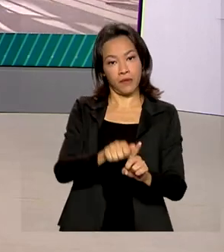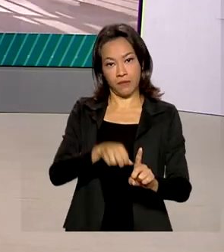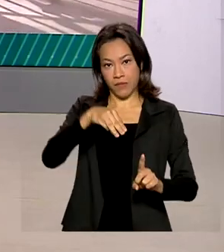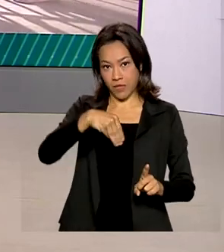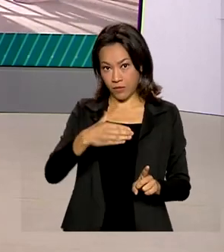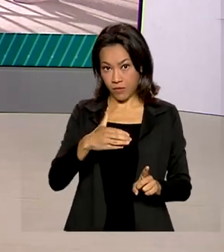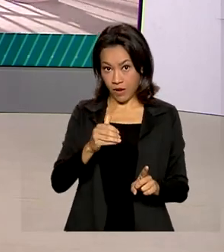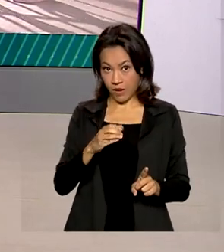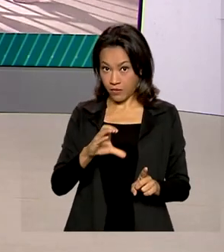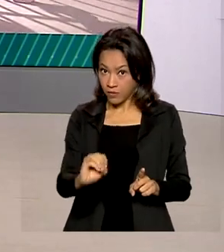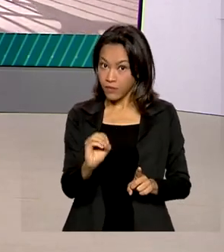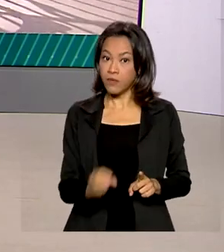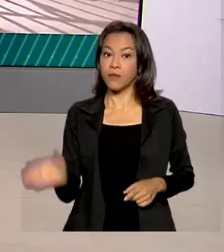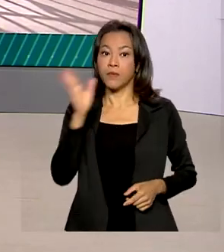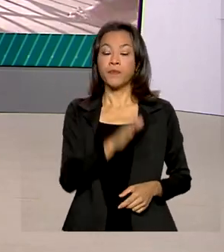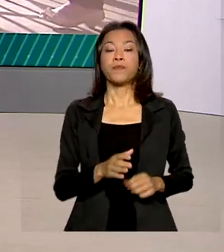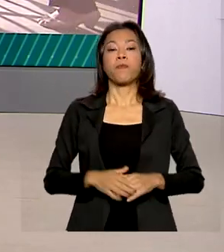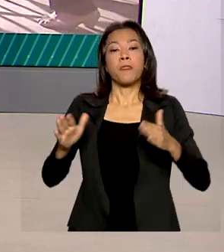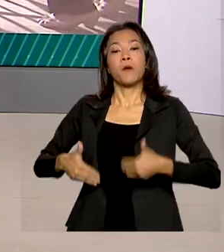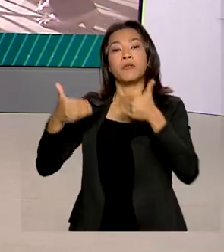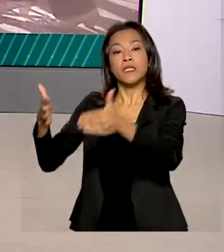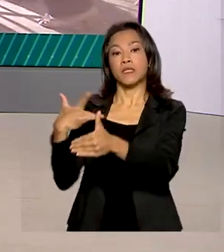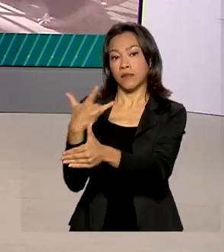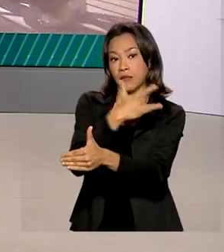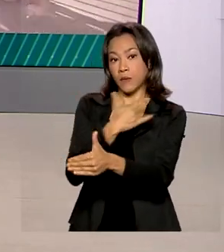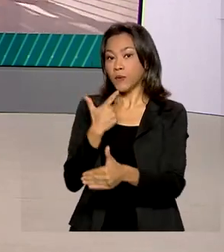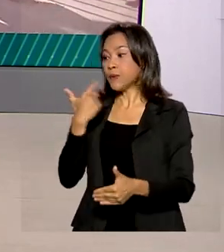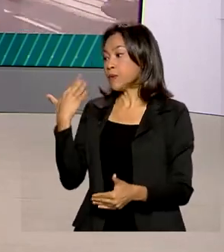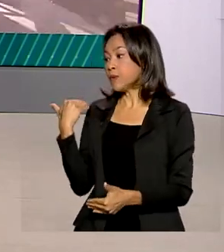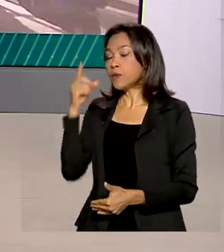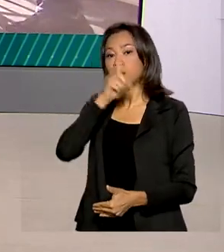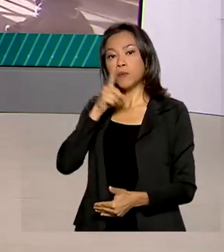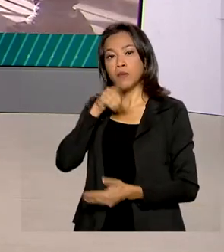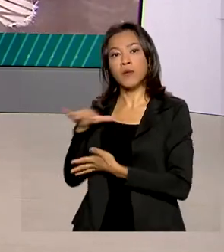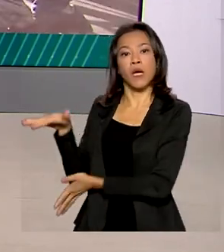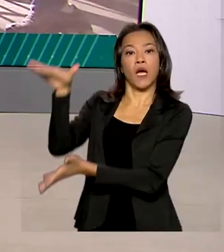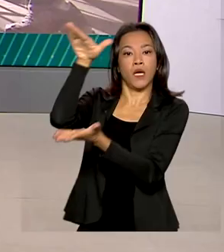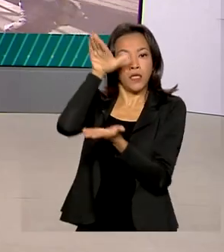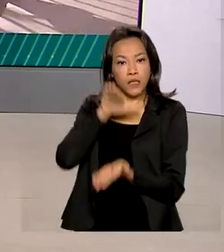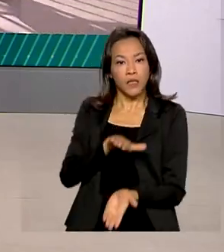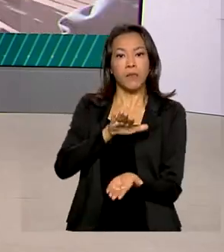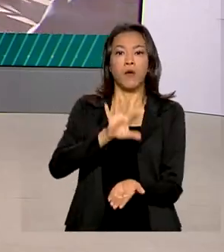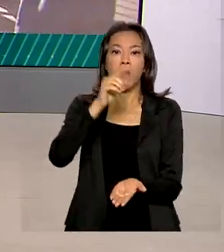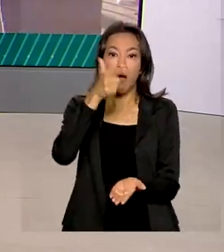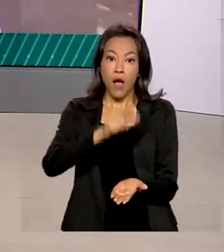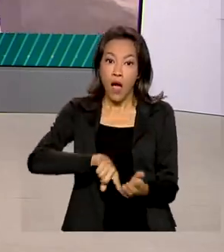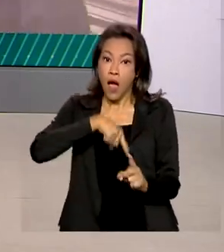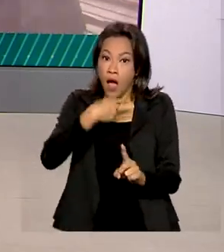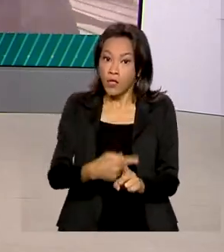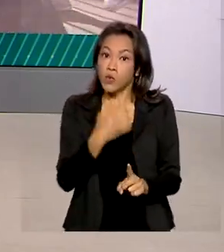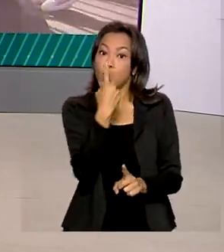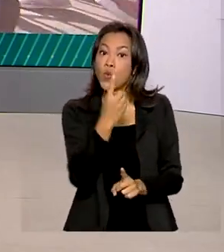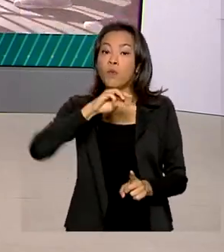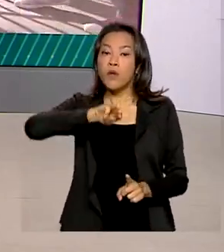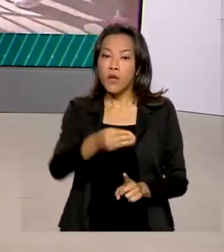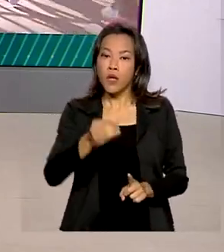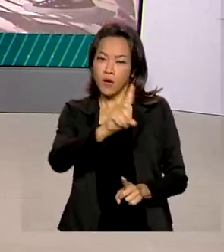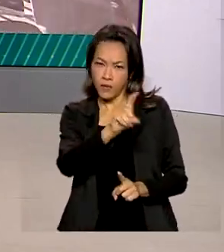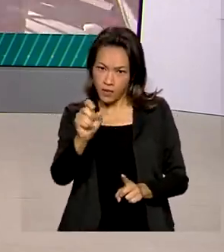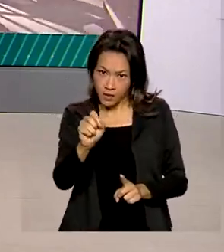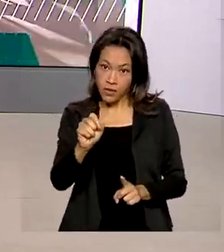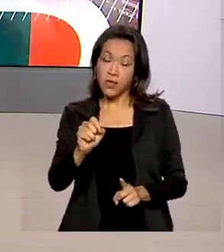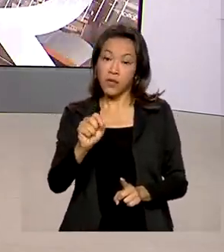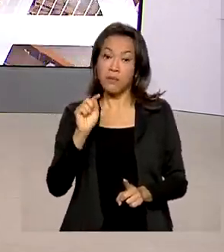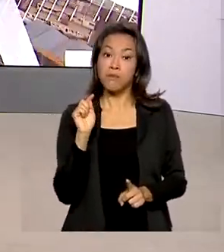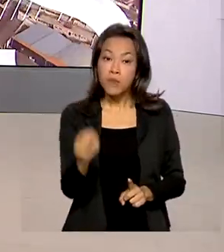O Ministério da Saúde recebeu neste domingo mais um lote de 1 milhão e 100 mil doses do imunizante da Pfizer-BioNTech.